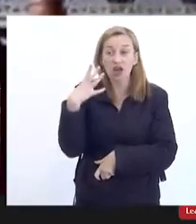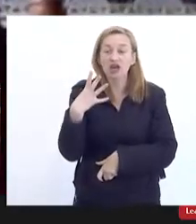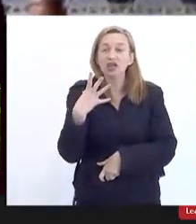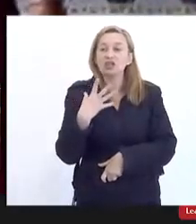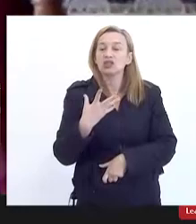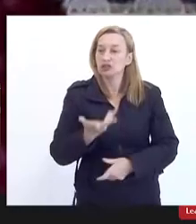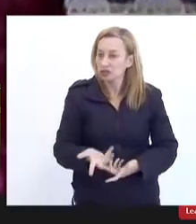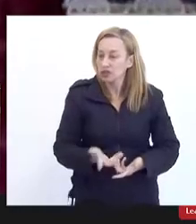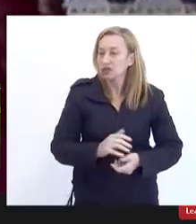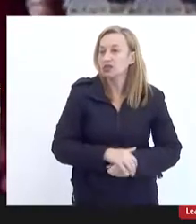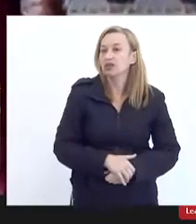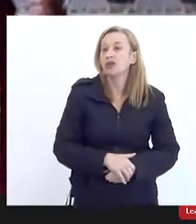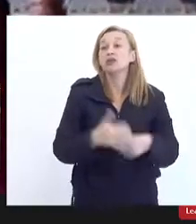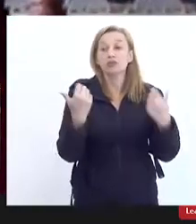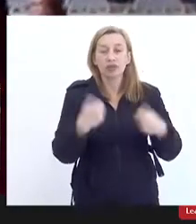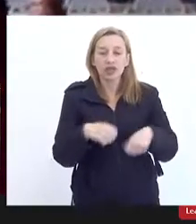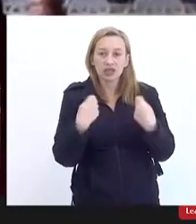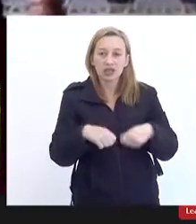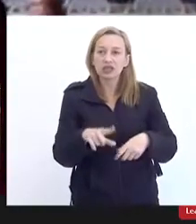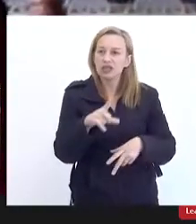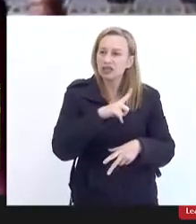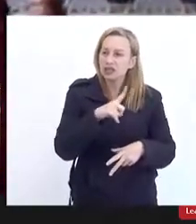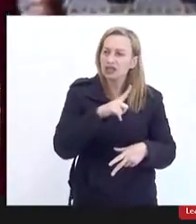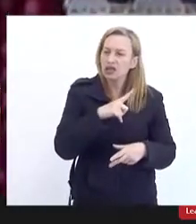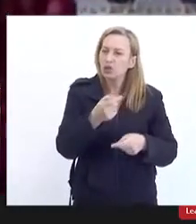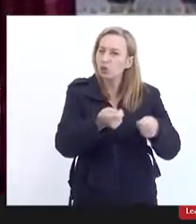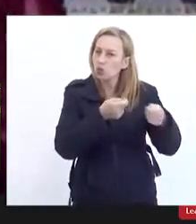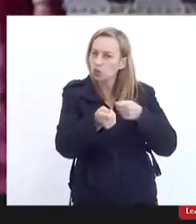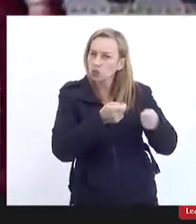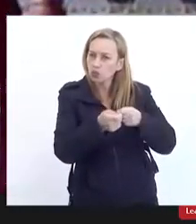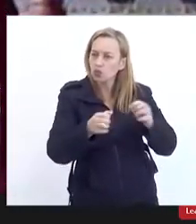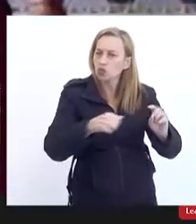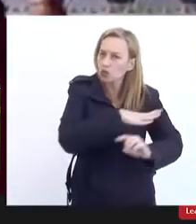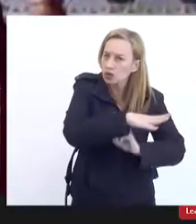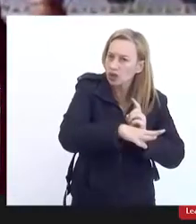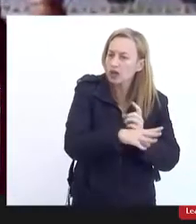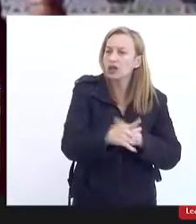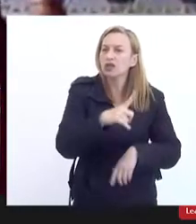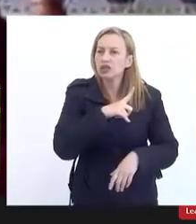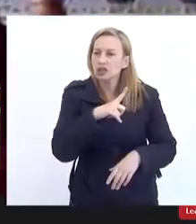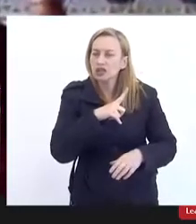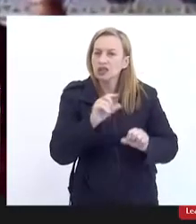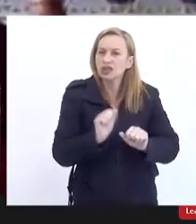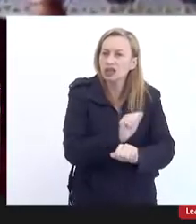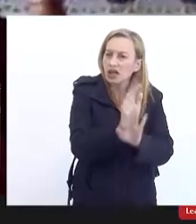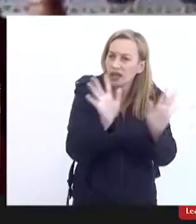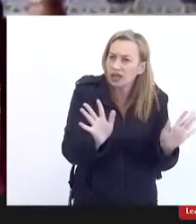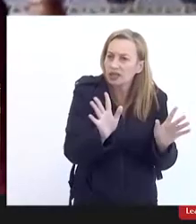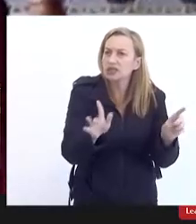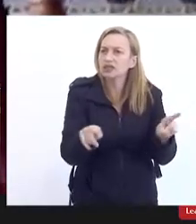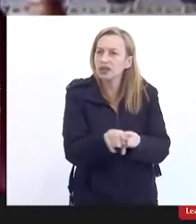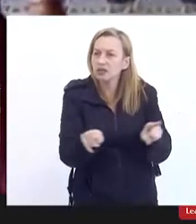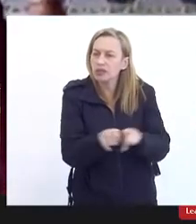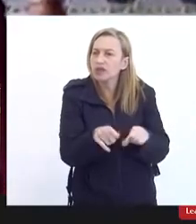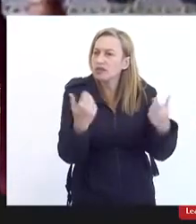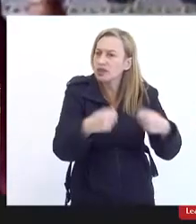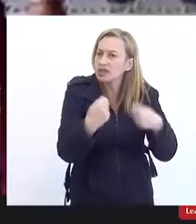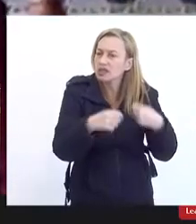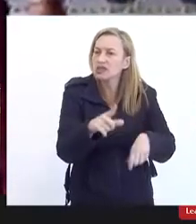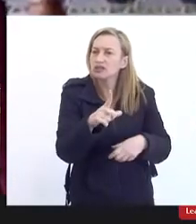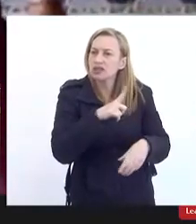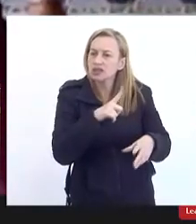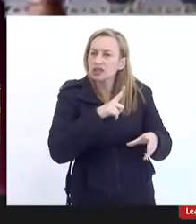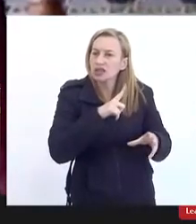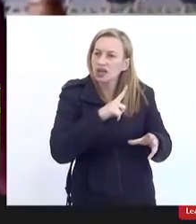vontades é preciso que haja controle social é preciso que haja transparência e é preciso que haja